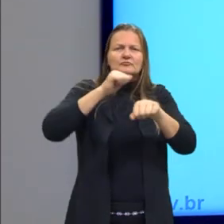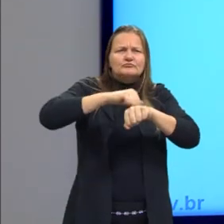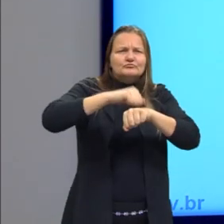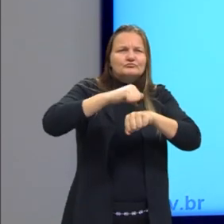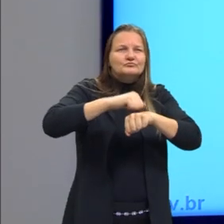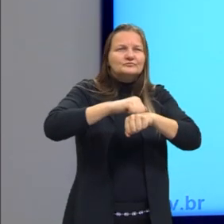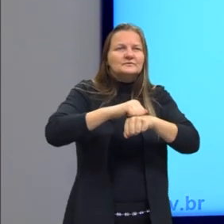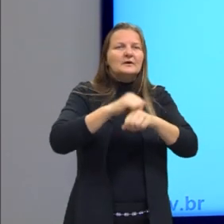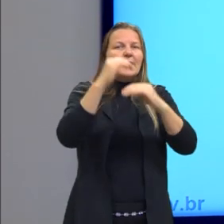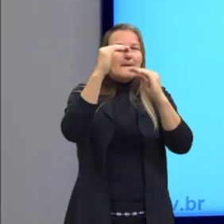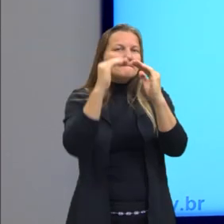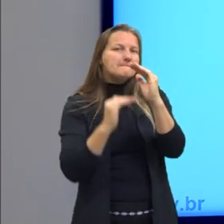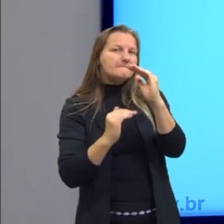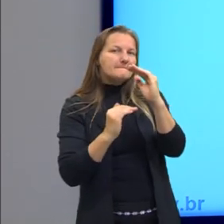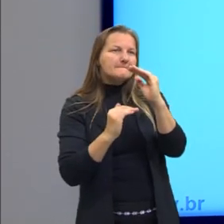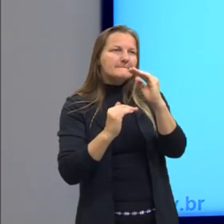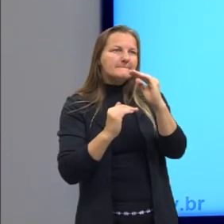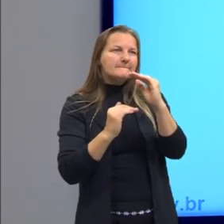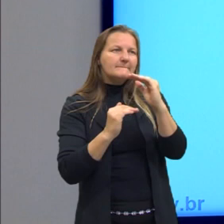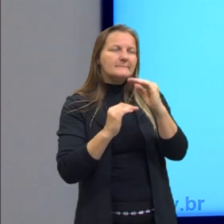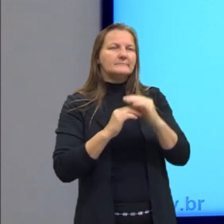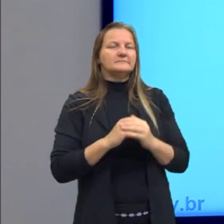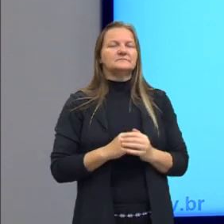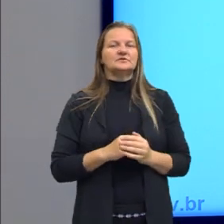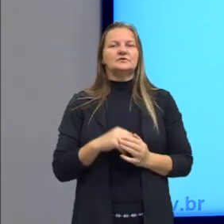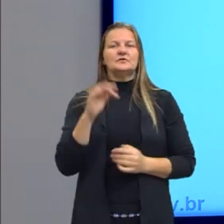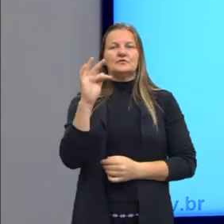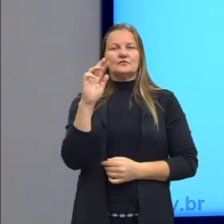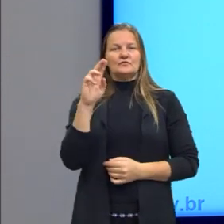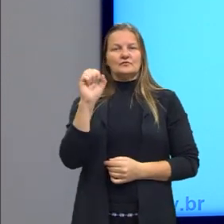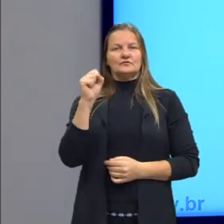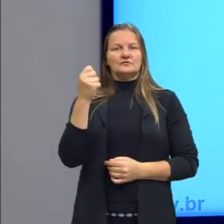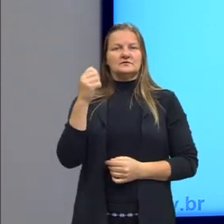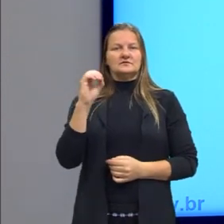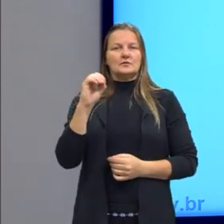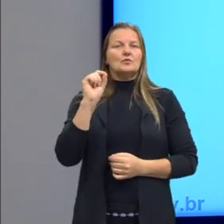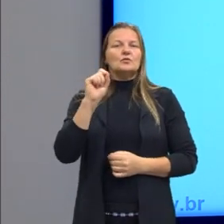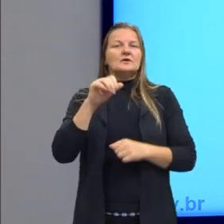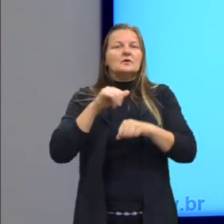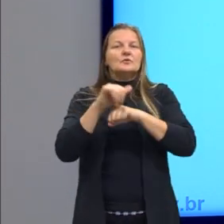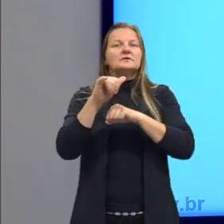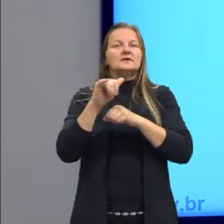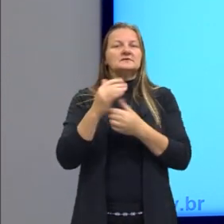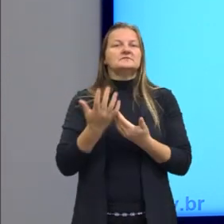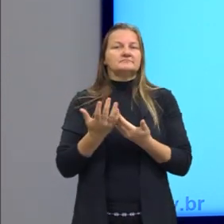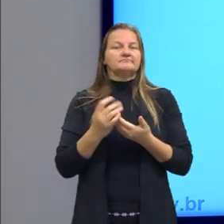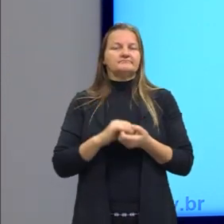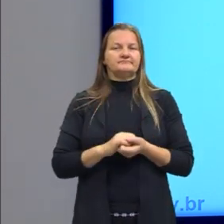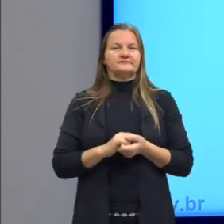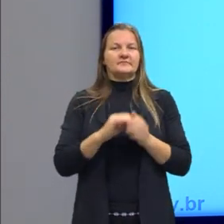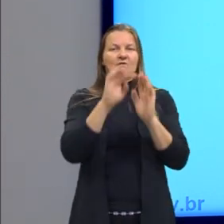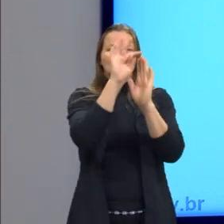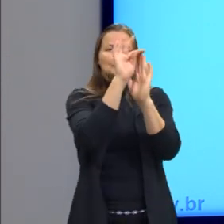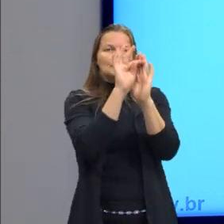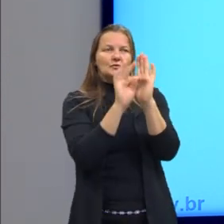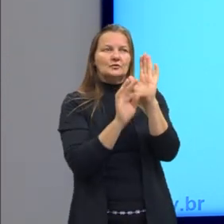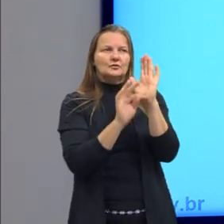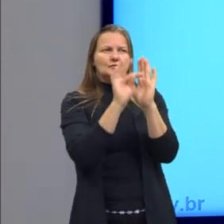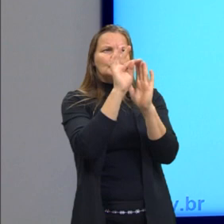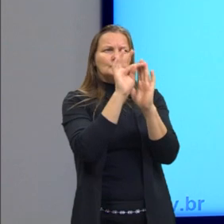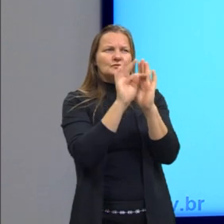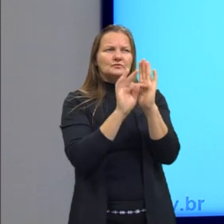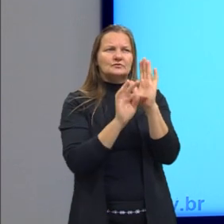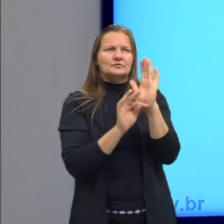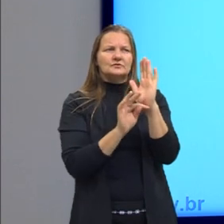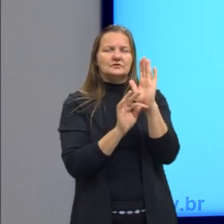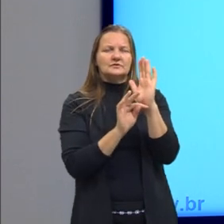eu abaixo a minha temperatura de fusão. Então, o que acontece quando eu estou abaixando a minha temperatura de